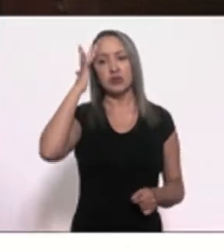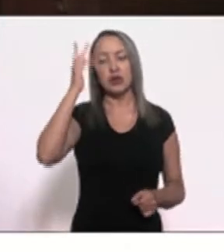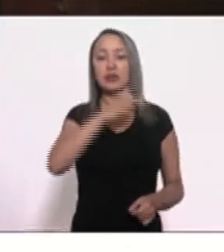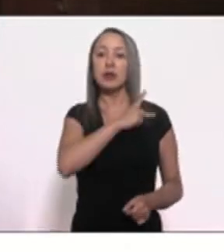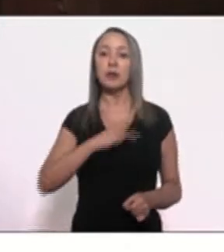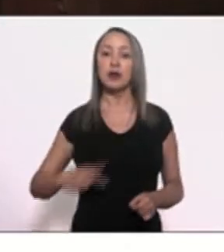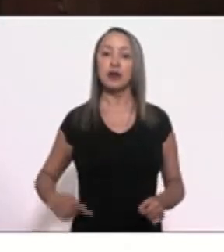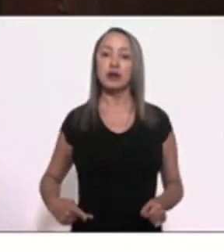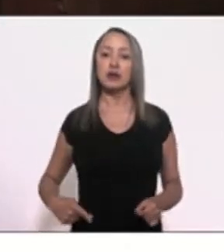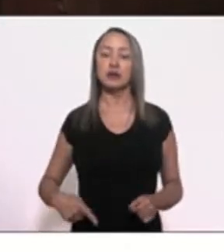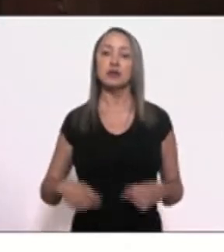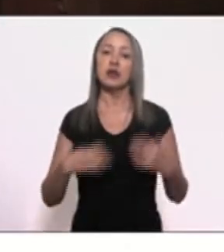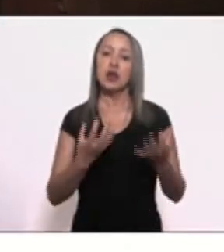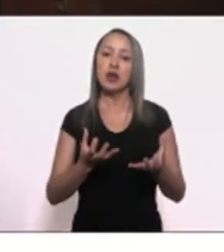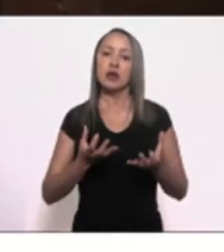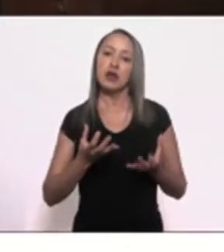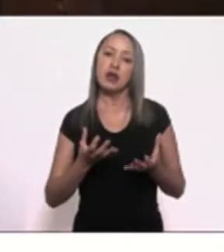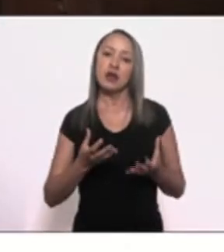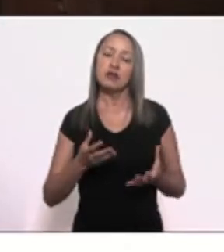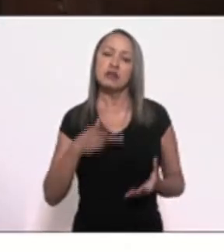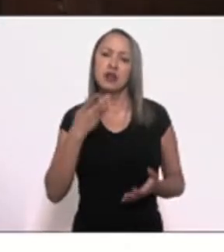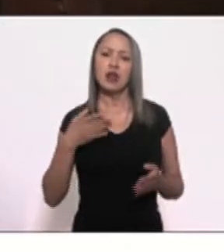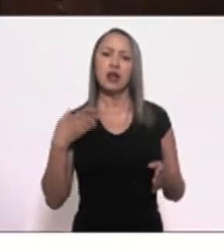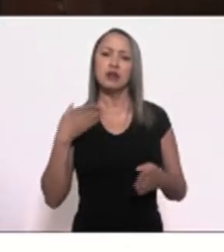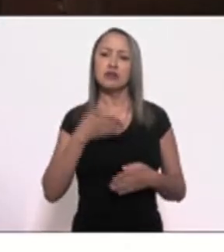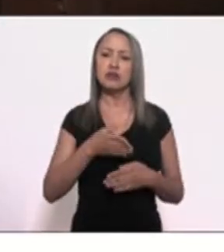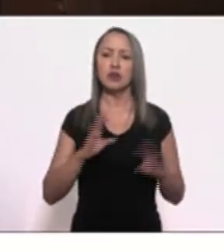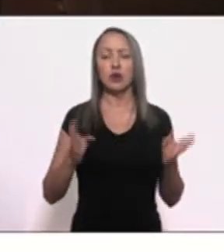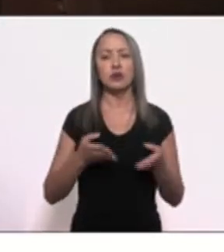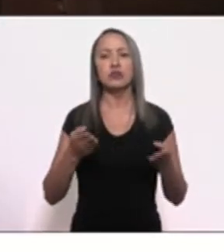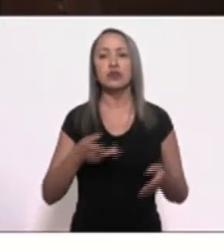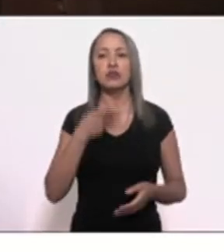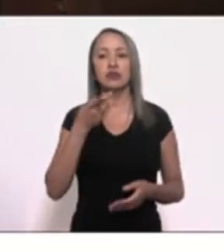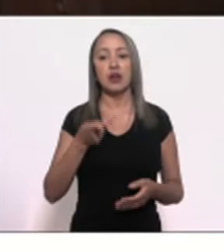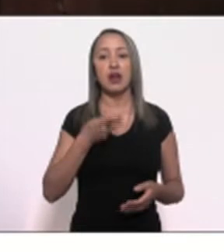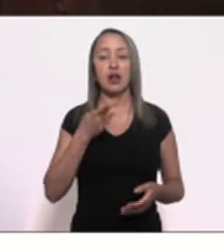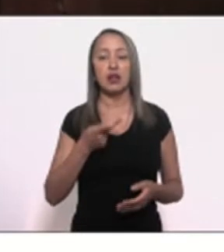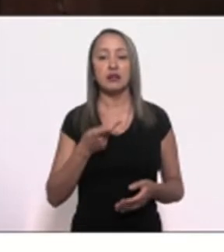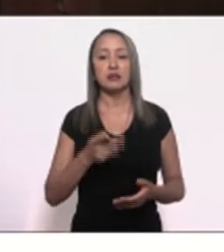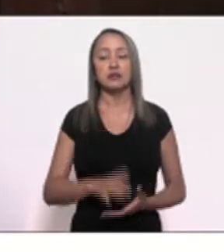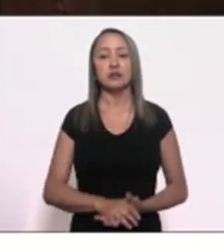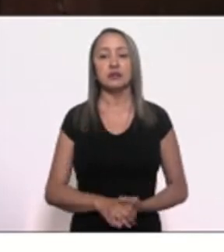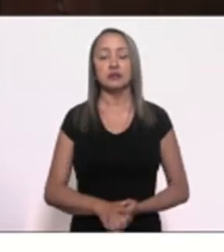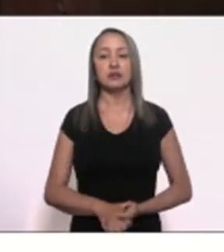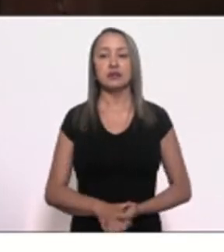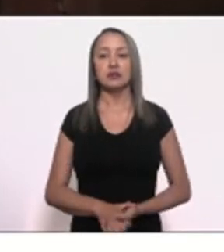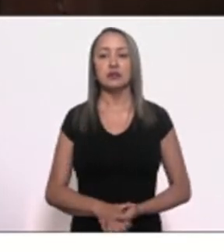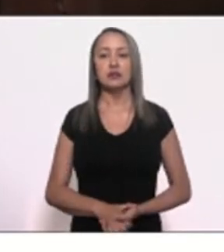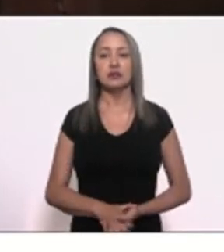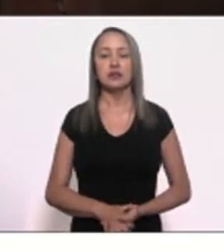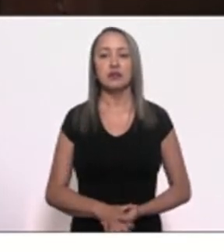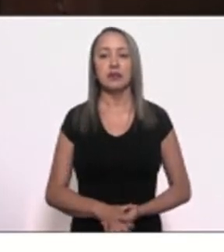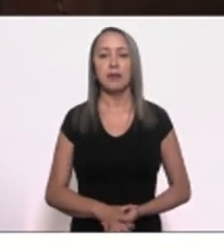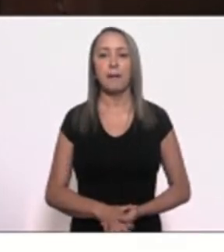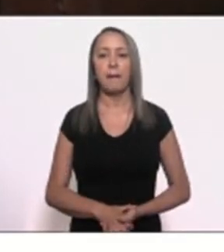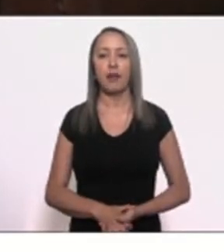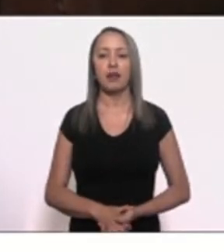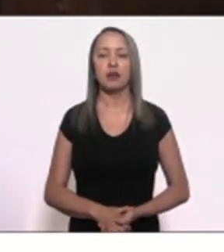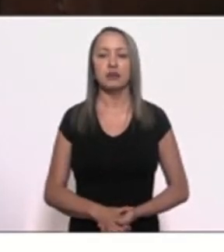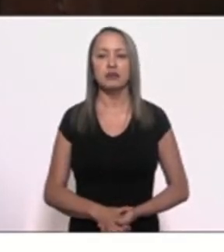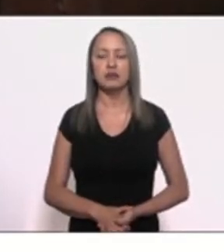queria só vir aqui fazer uma defesa. Nós vamos representar